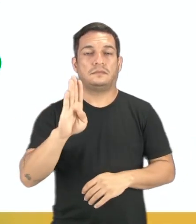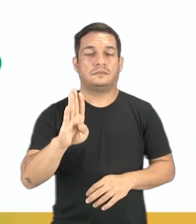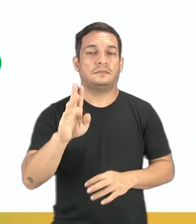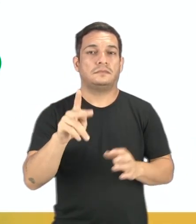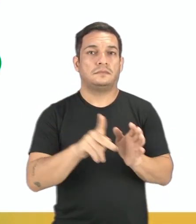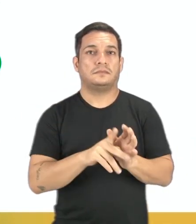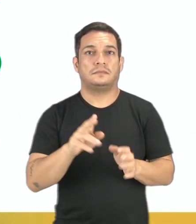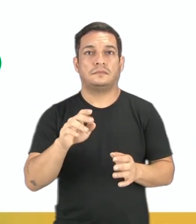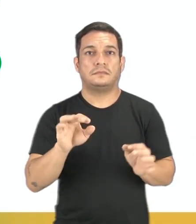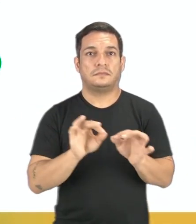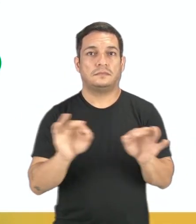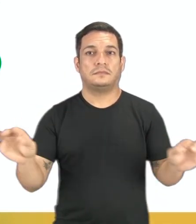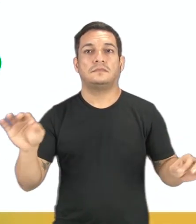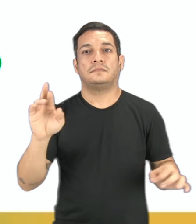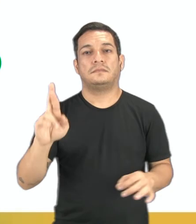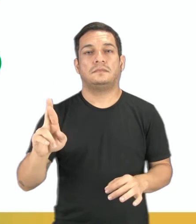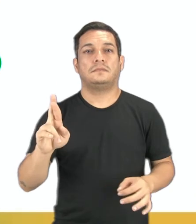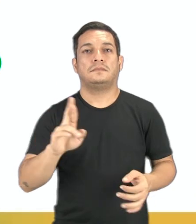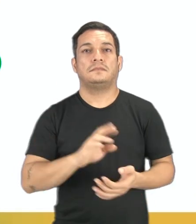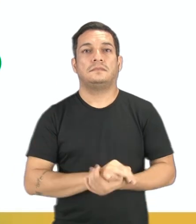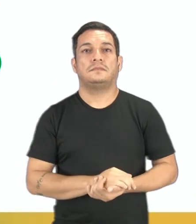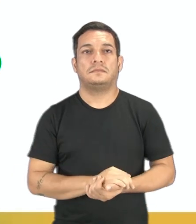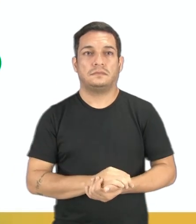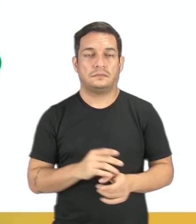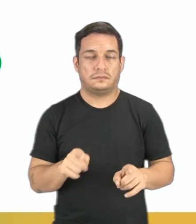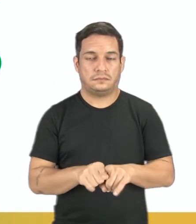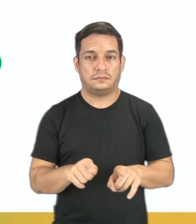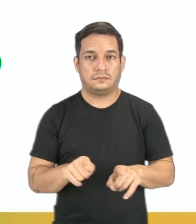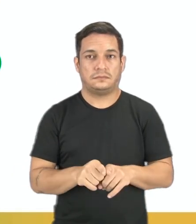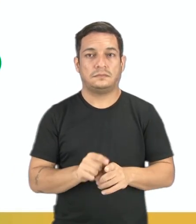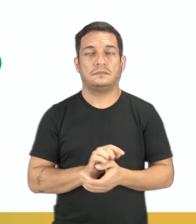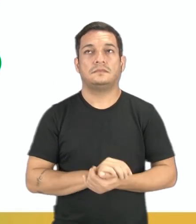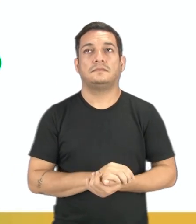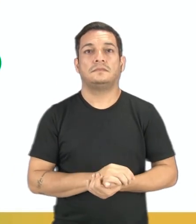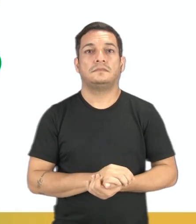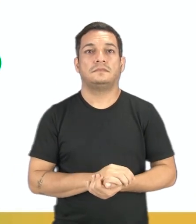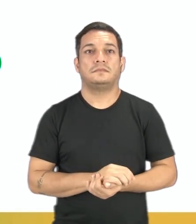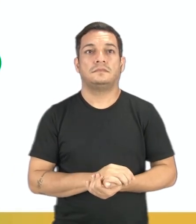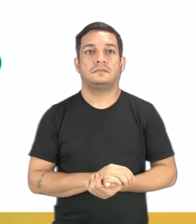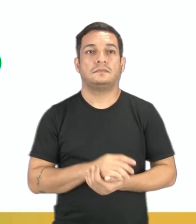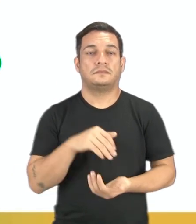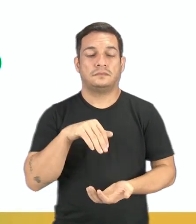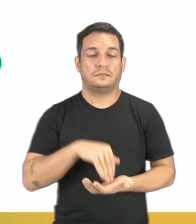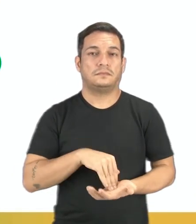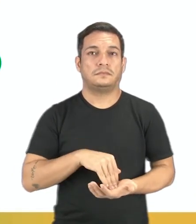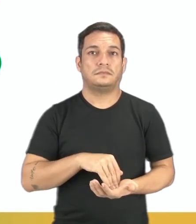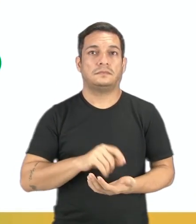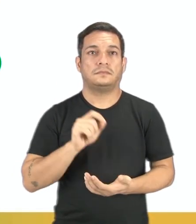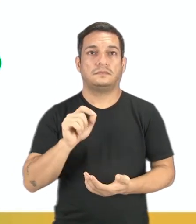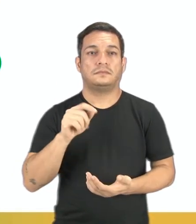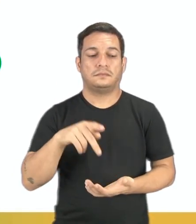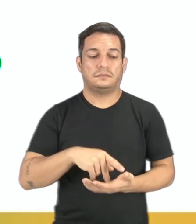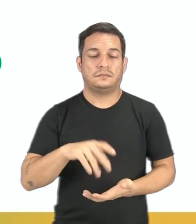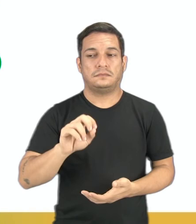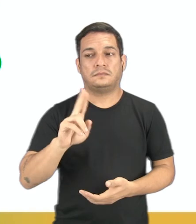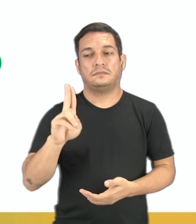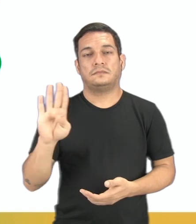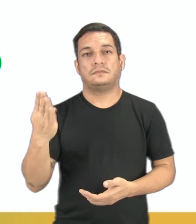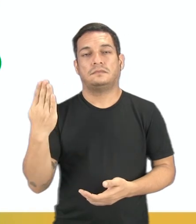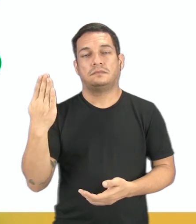o B pertencente a essa reta R também, né? E a última alternativa, verdade,